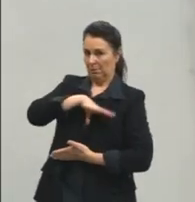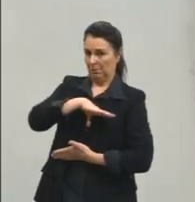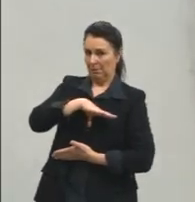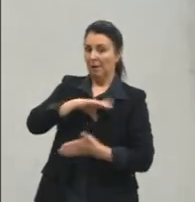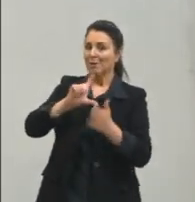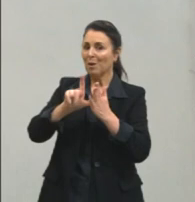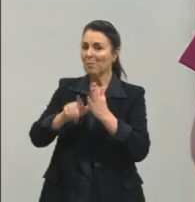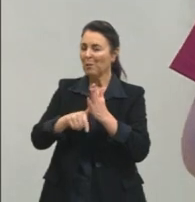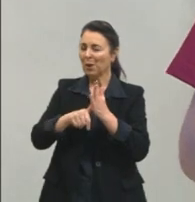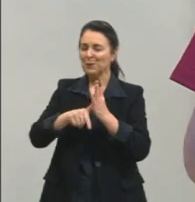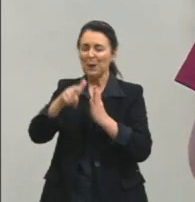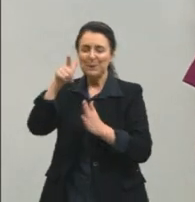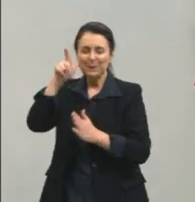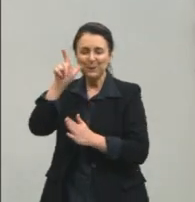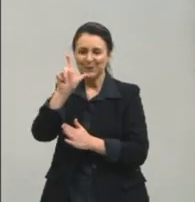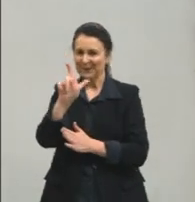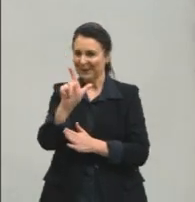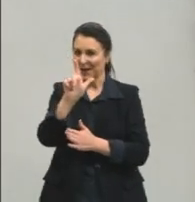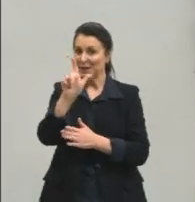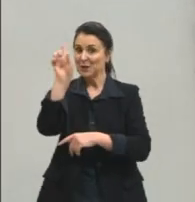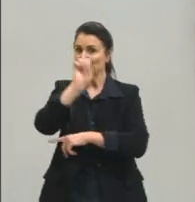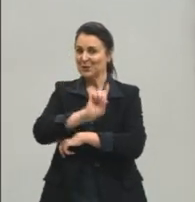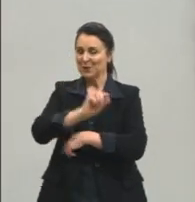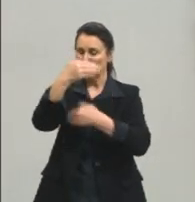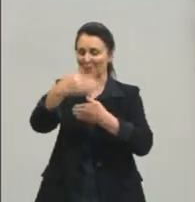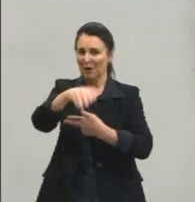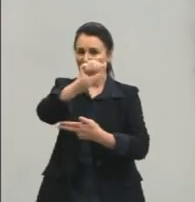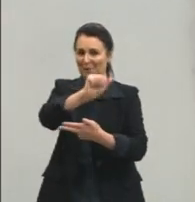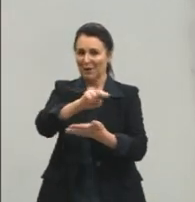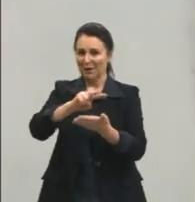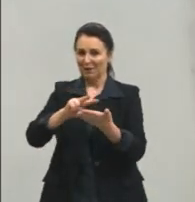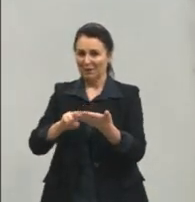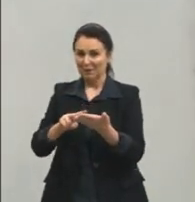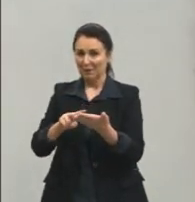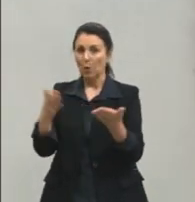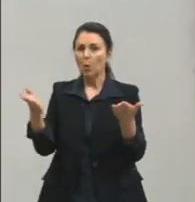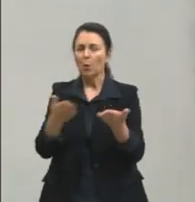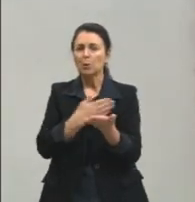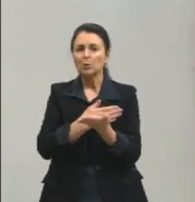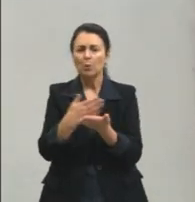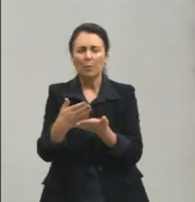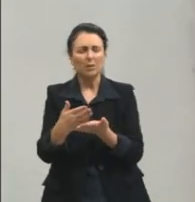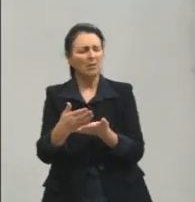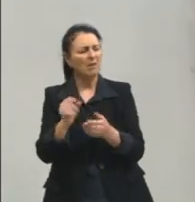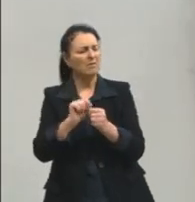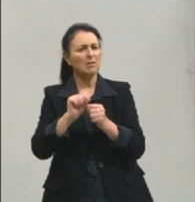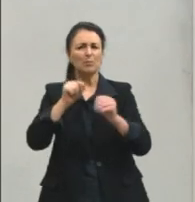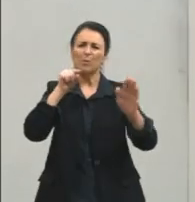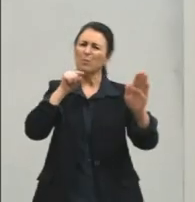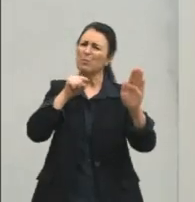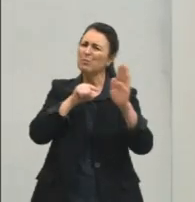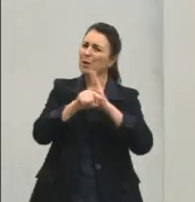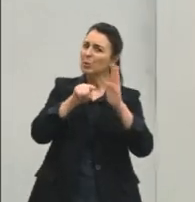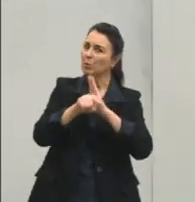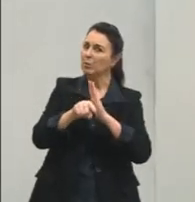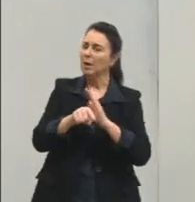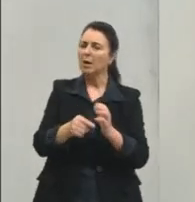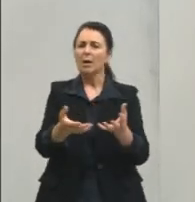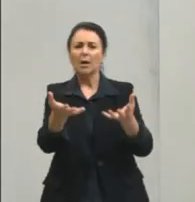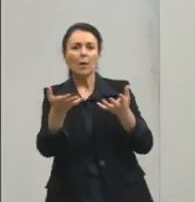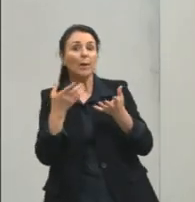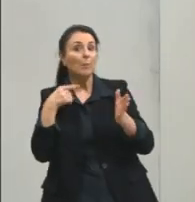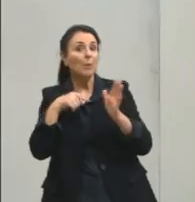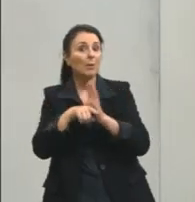tenham sucesso na avaliação. Hoje a gente começa se questionando, eu quero perguntar para vocês